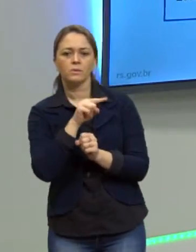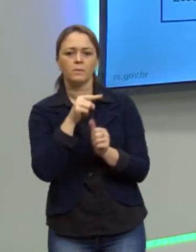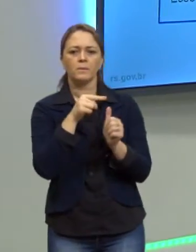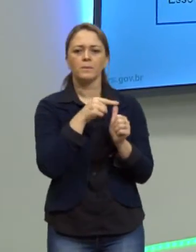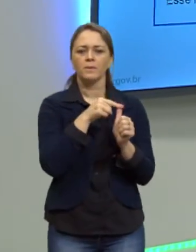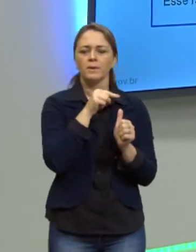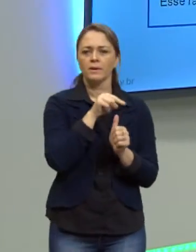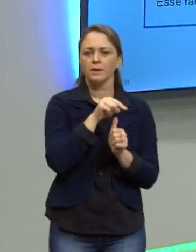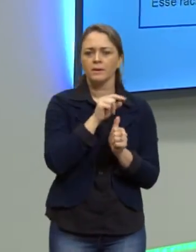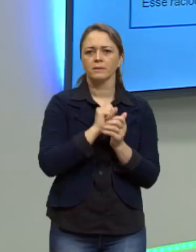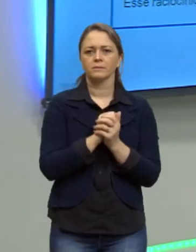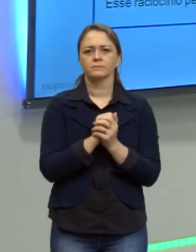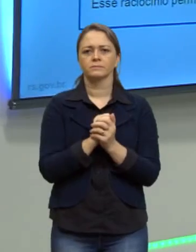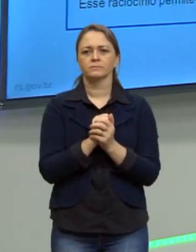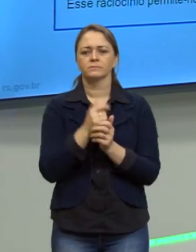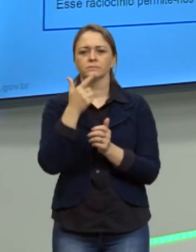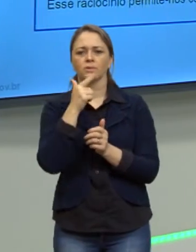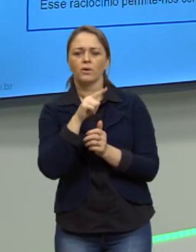Certo? Vou voltar novamente.